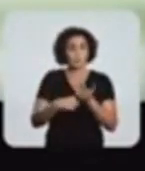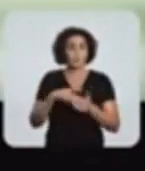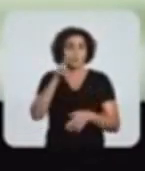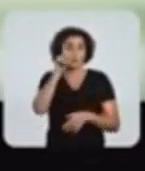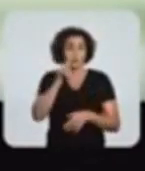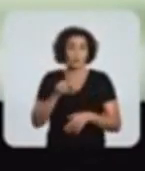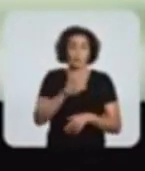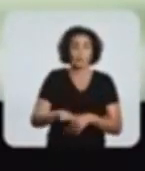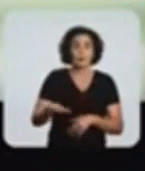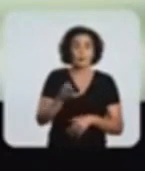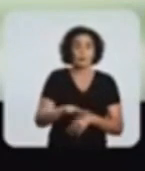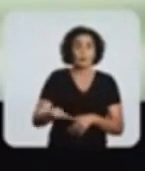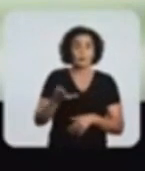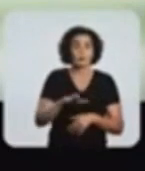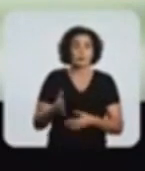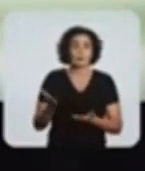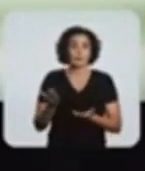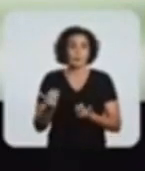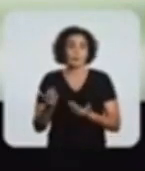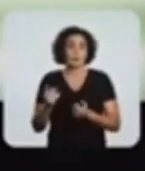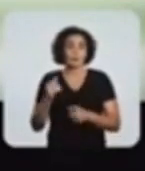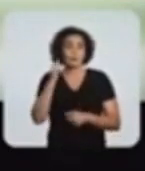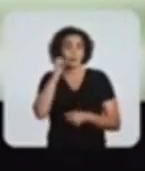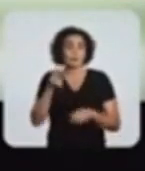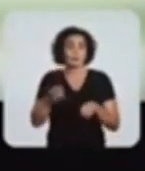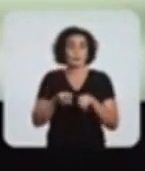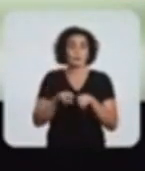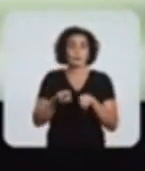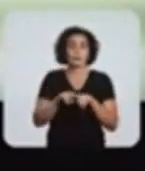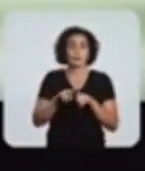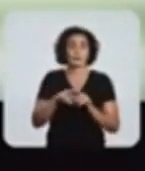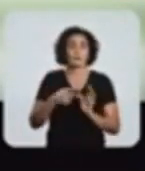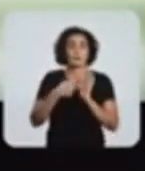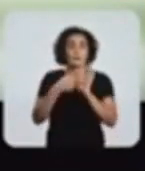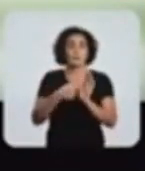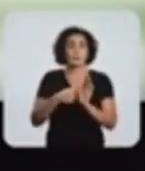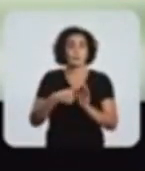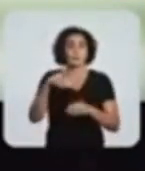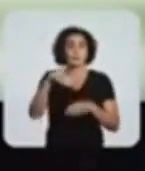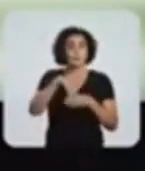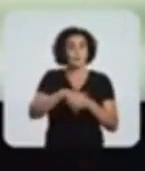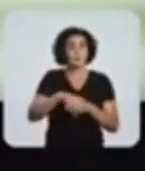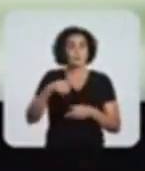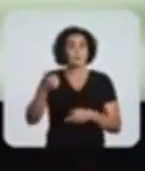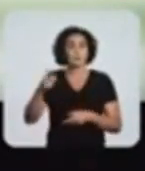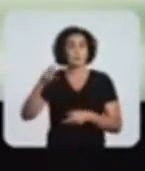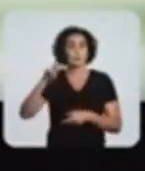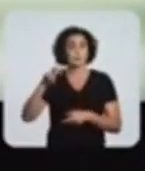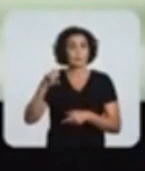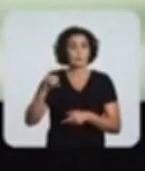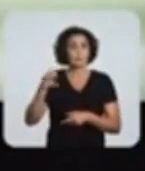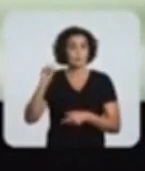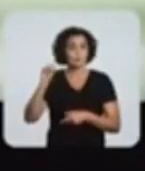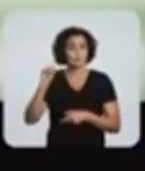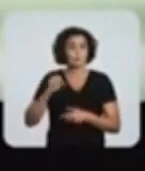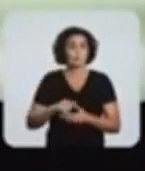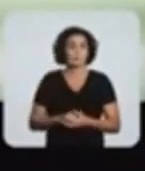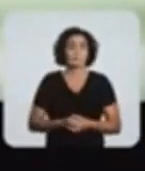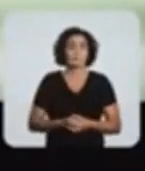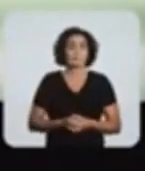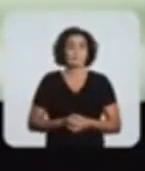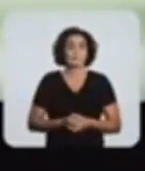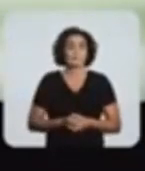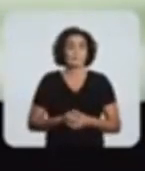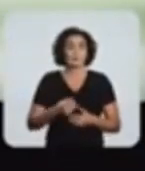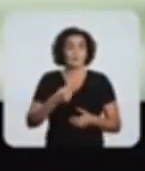Defendo o direito das nossas crianças e das mulheres. Eu quero te representar. Vote, Jô Benedito, 1568.